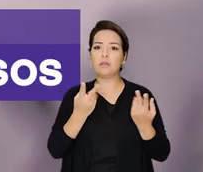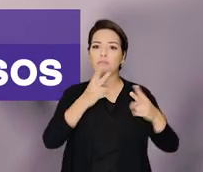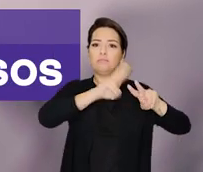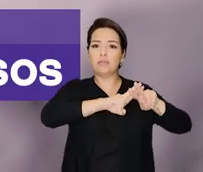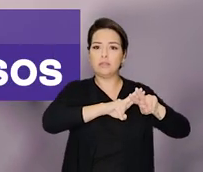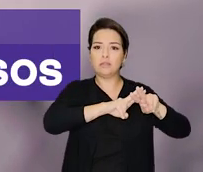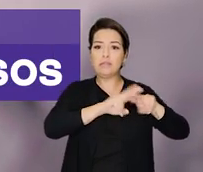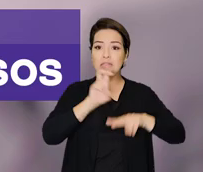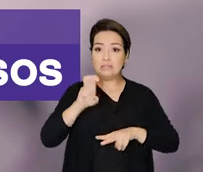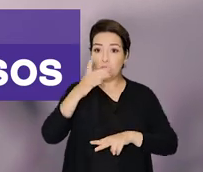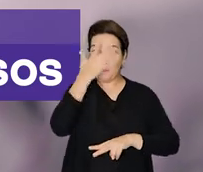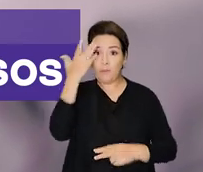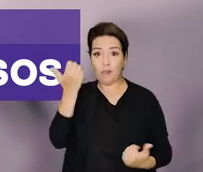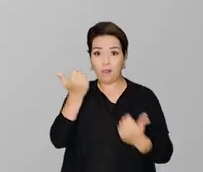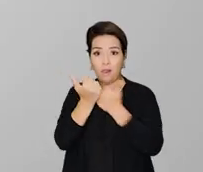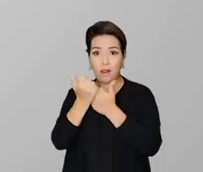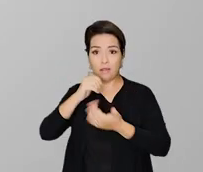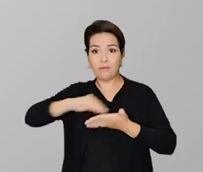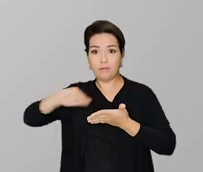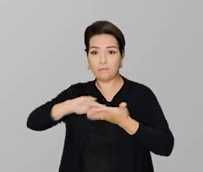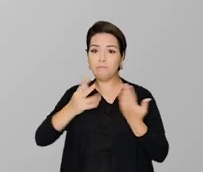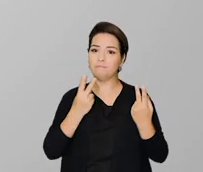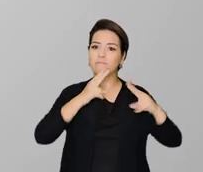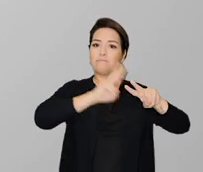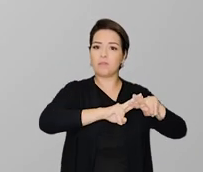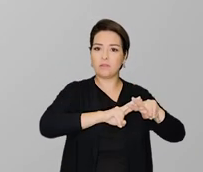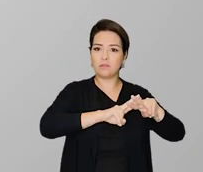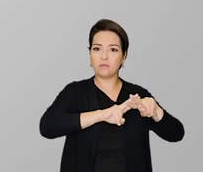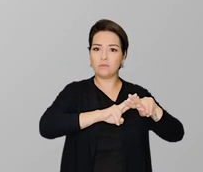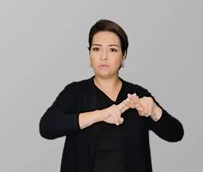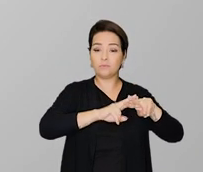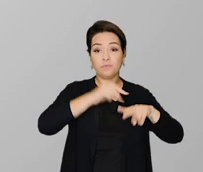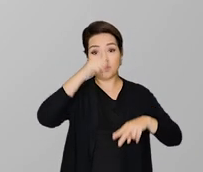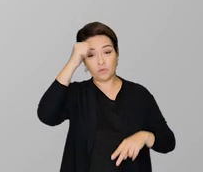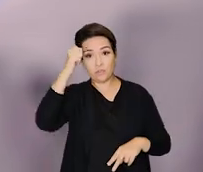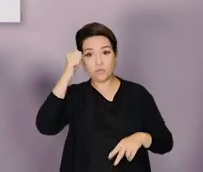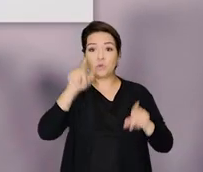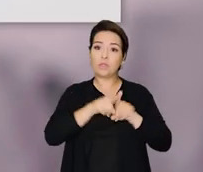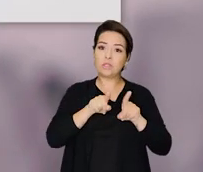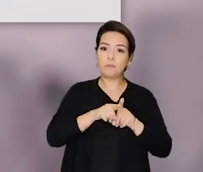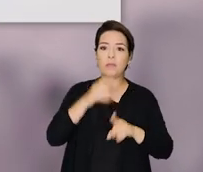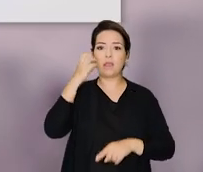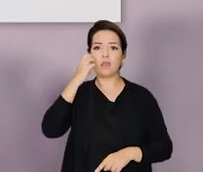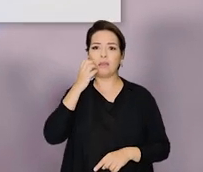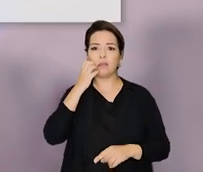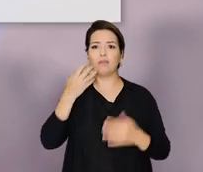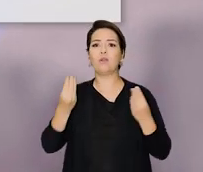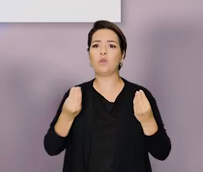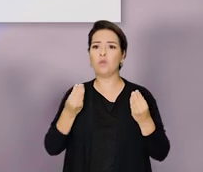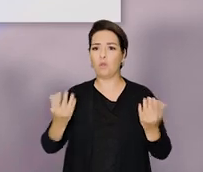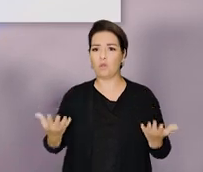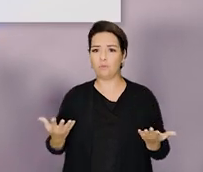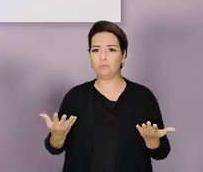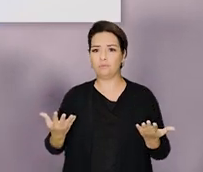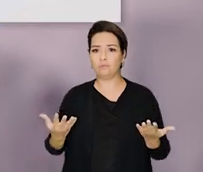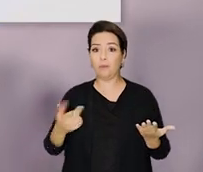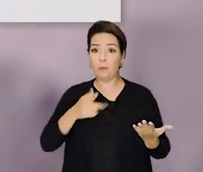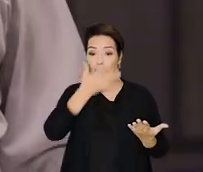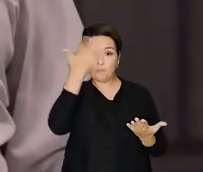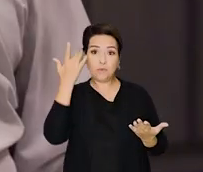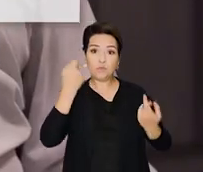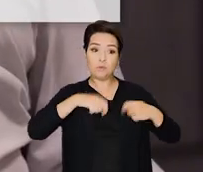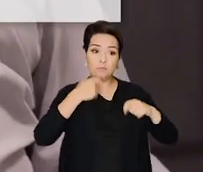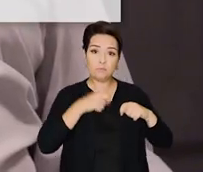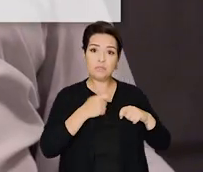presos. Cinco secretários presos no governo Witzel e Cláudio Castro. Quem tinha que trazer segurança é preso por organização criminosa.